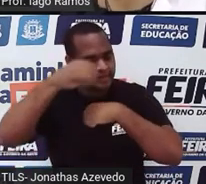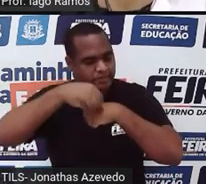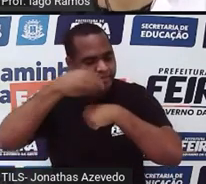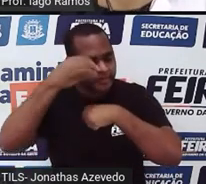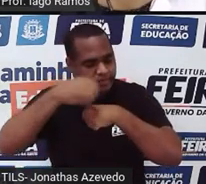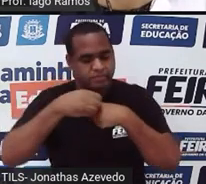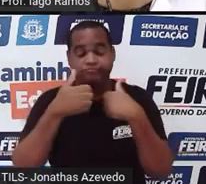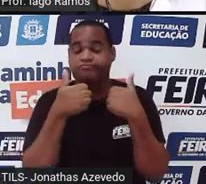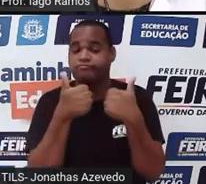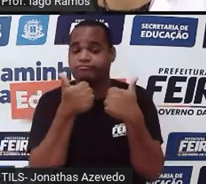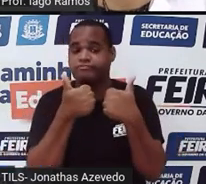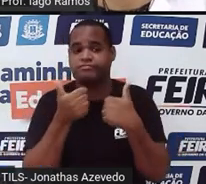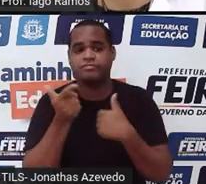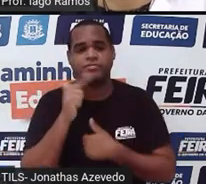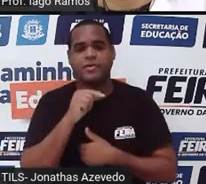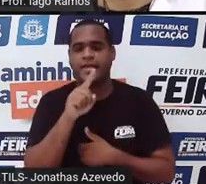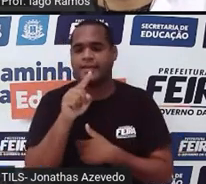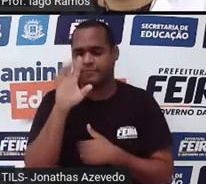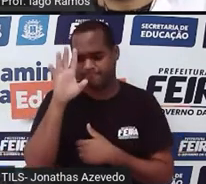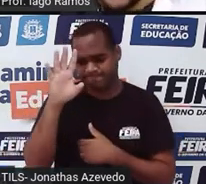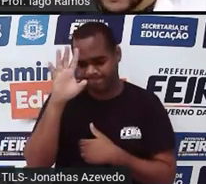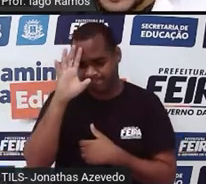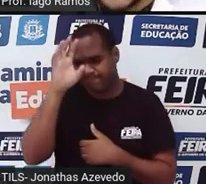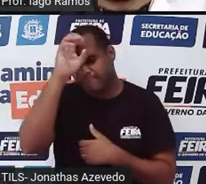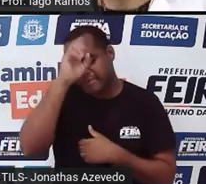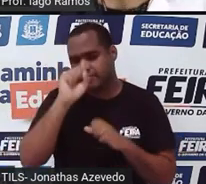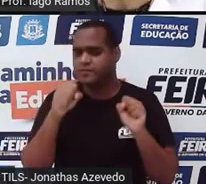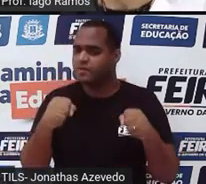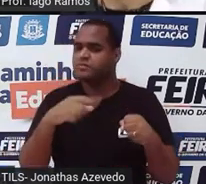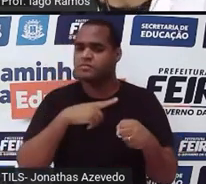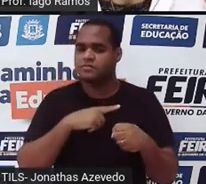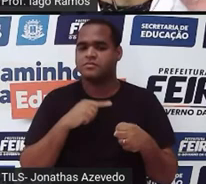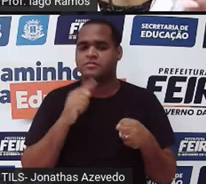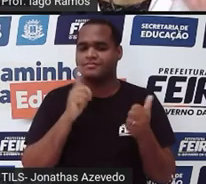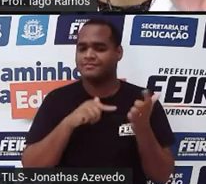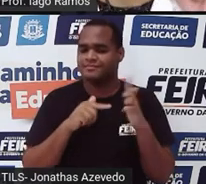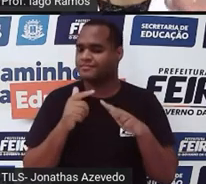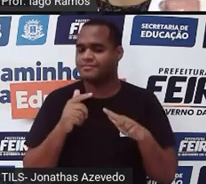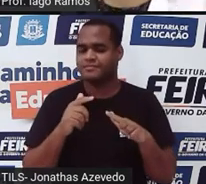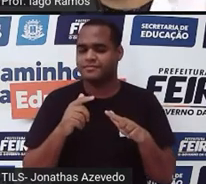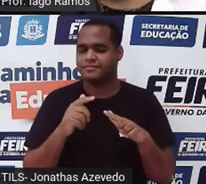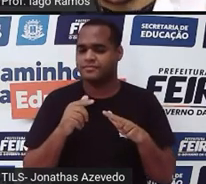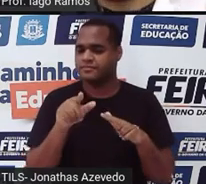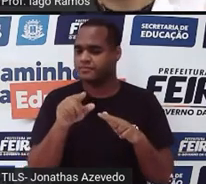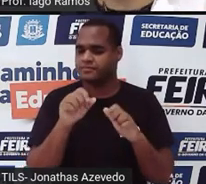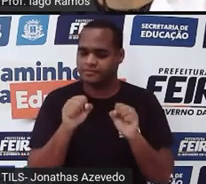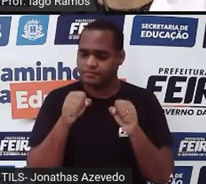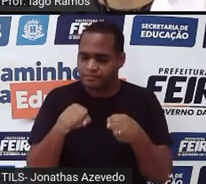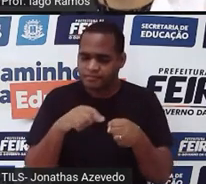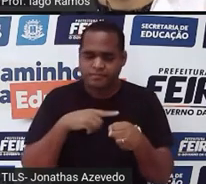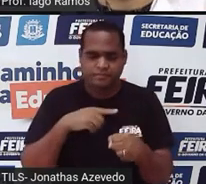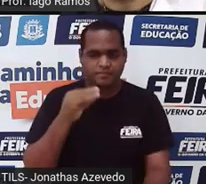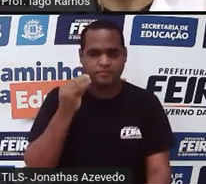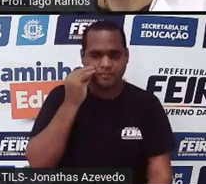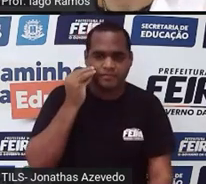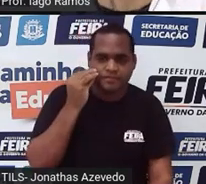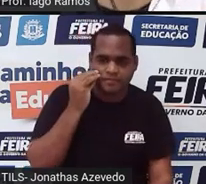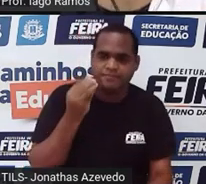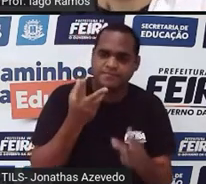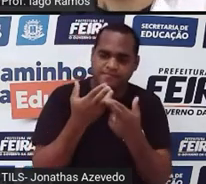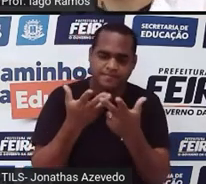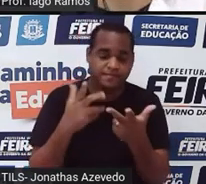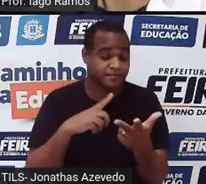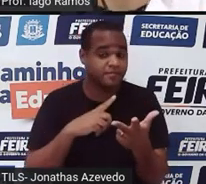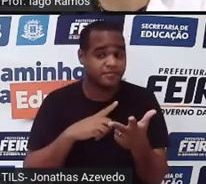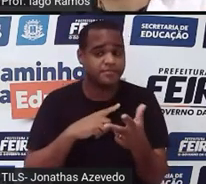alternativa aí quando a gente está pensando em aprender alguma coisa. Tá bom? Não custa a gente tentar fazer desse jeito. Então